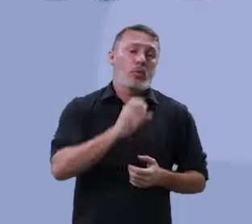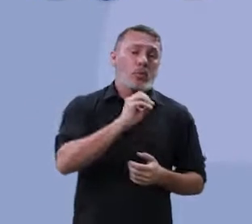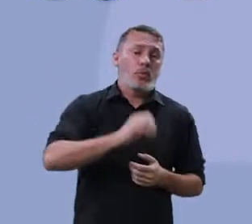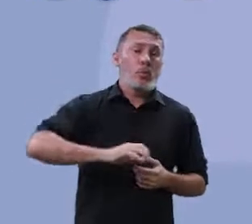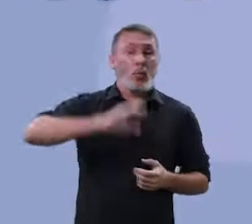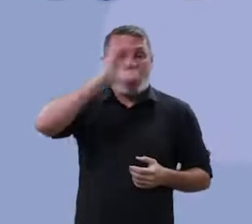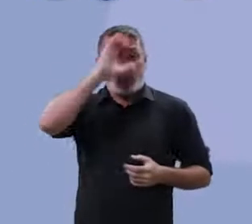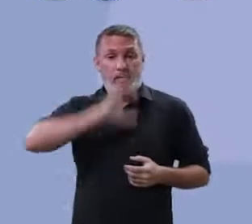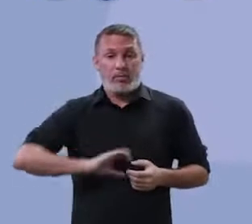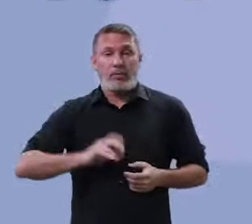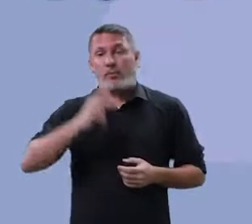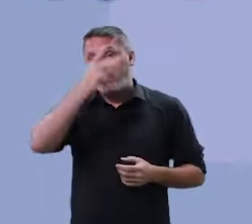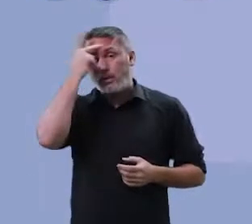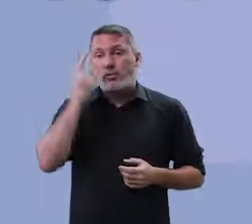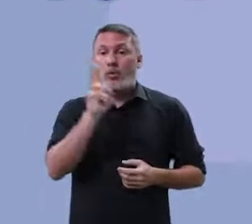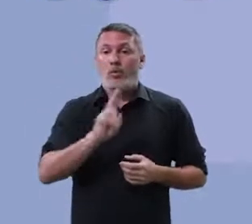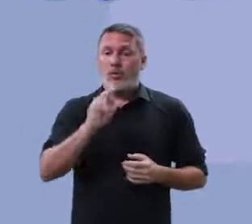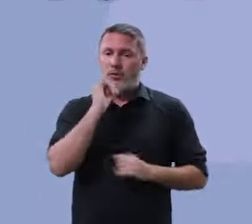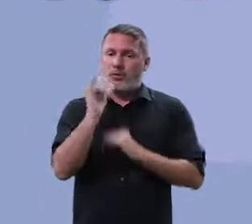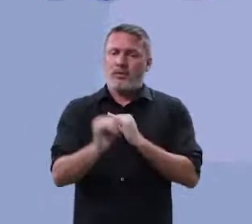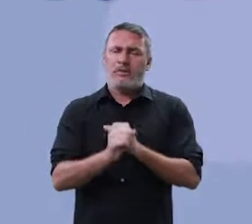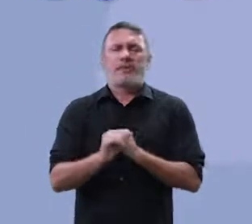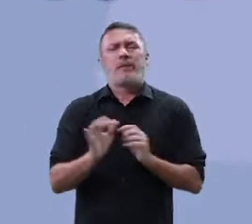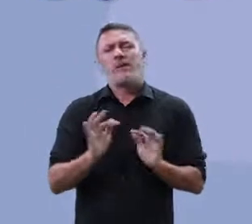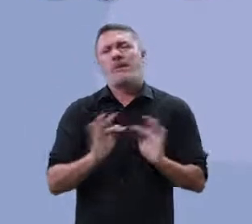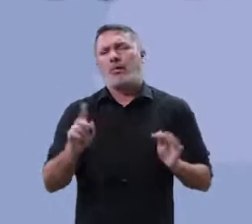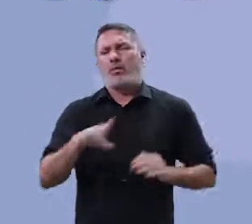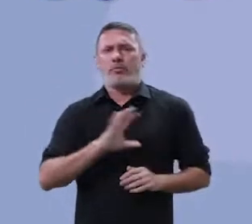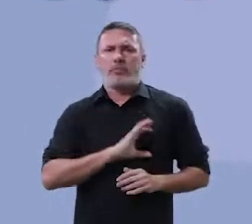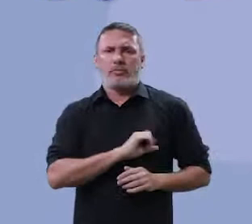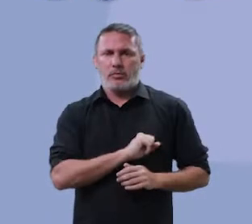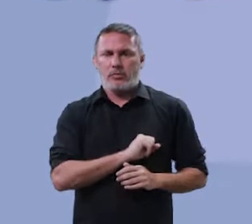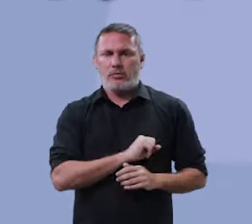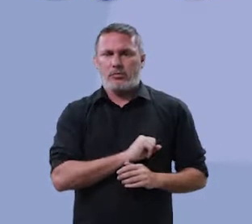pessoas que usam a internet é simplesmente de amor.